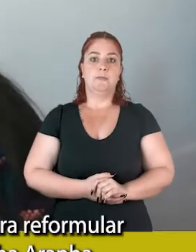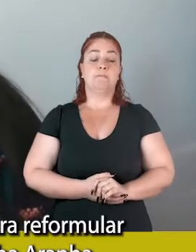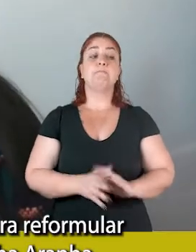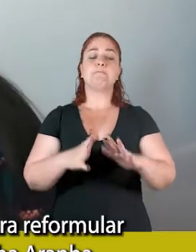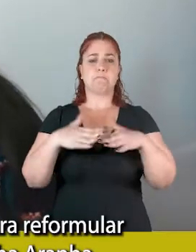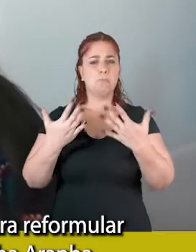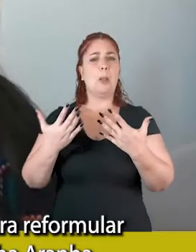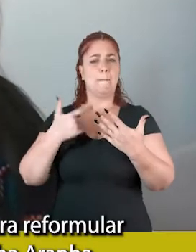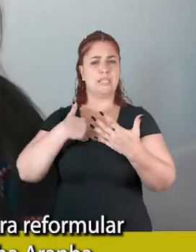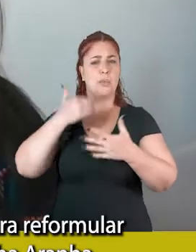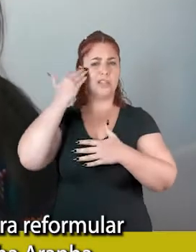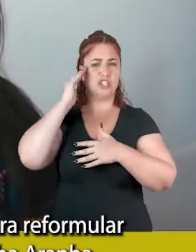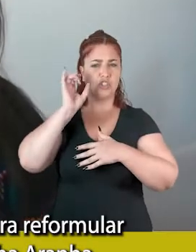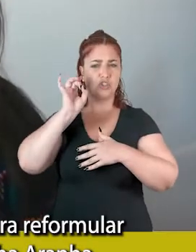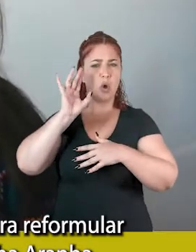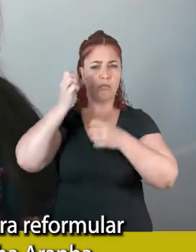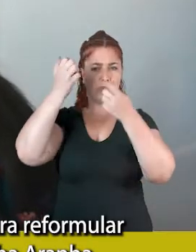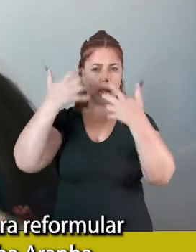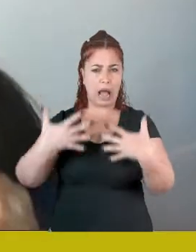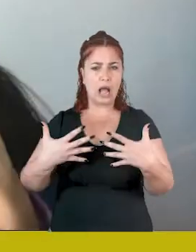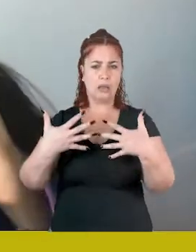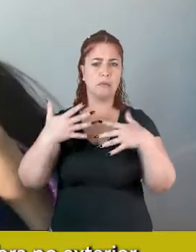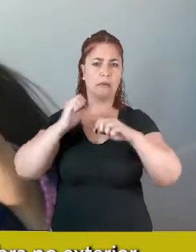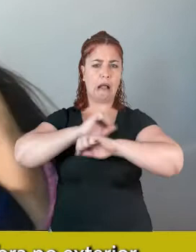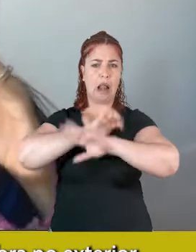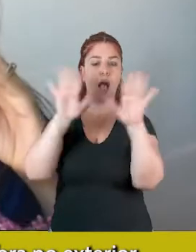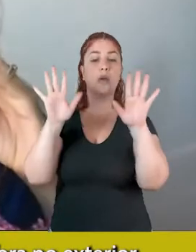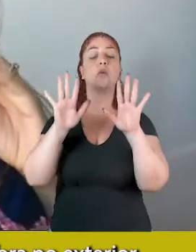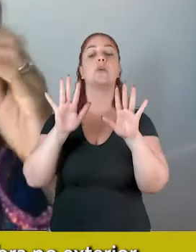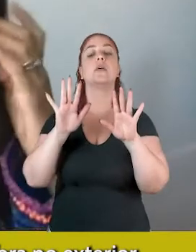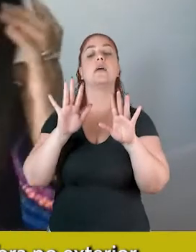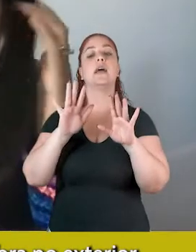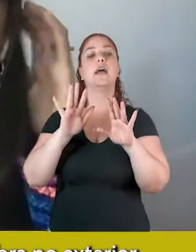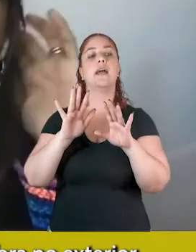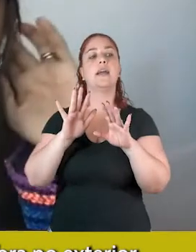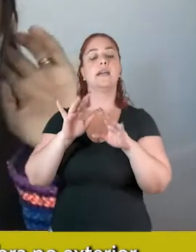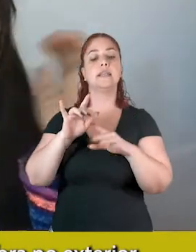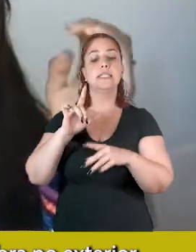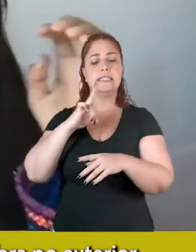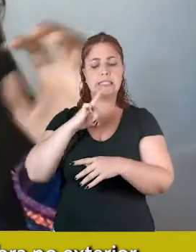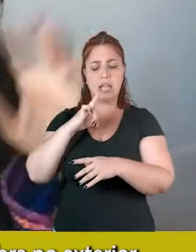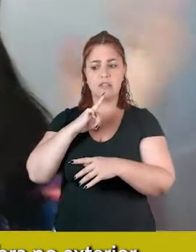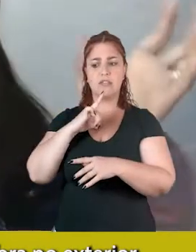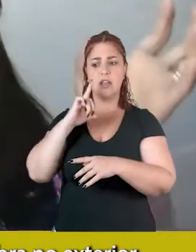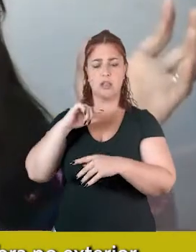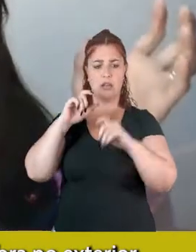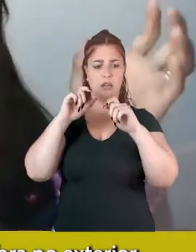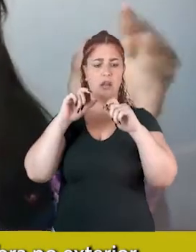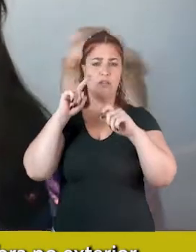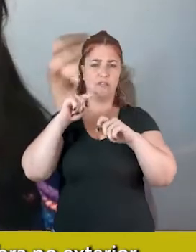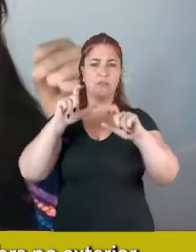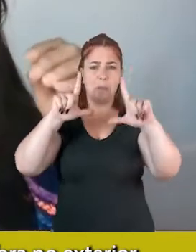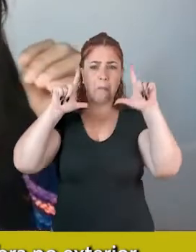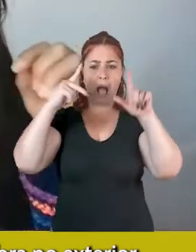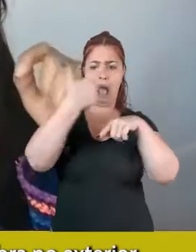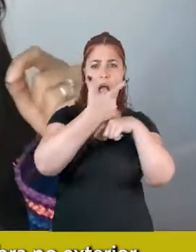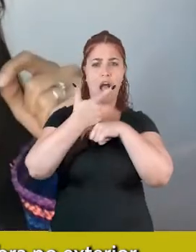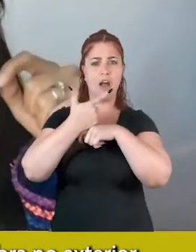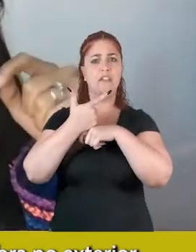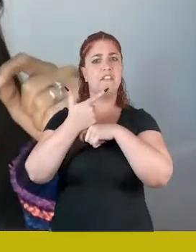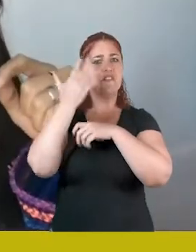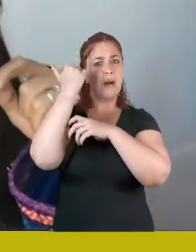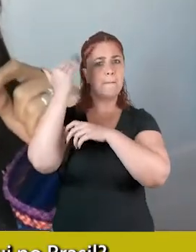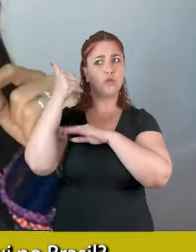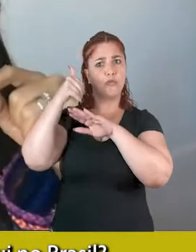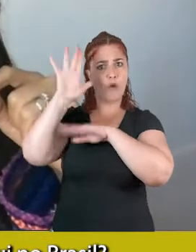pelo que eu entendi, só pra reformular, que deu uma cortadinha, Aranha, no final, a imagem ficou famosa lá fora, tipo no